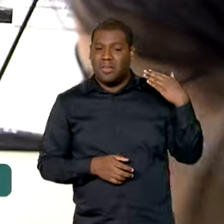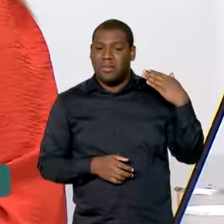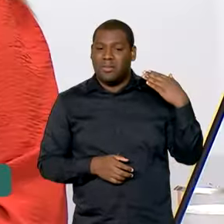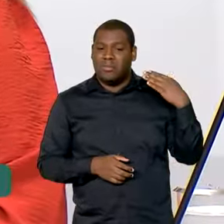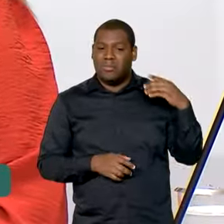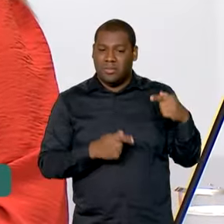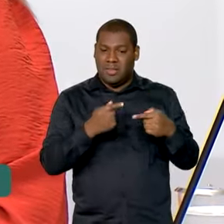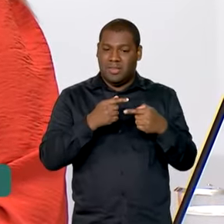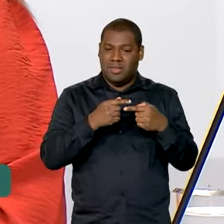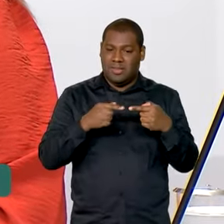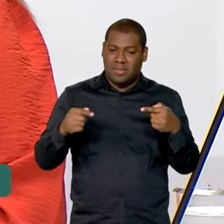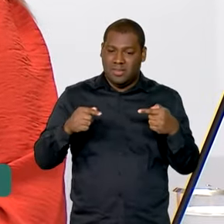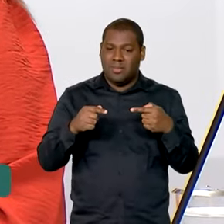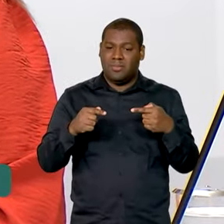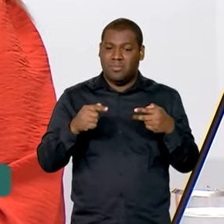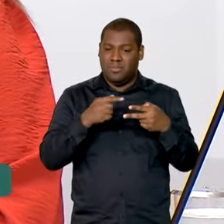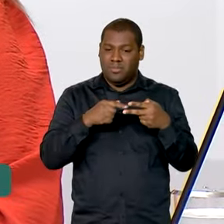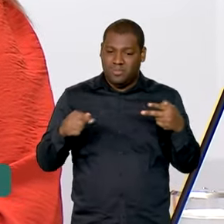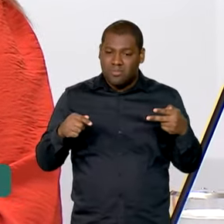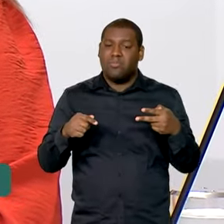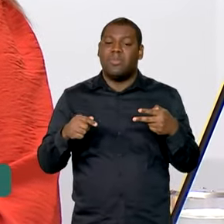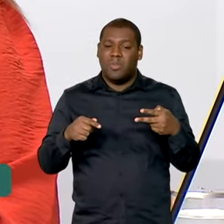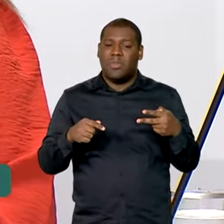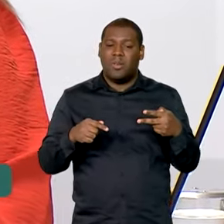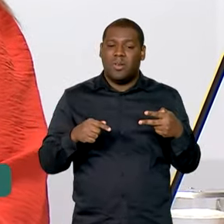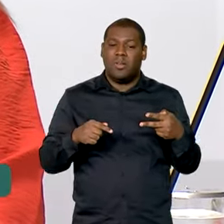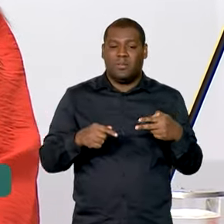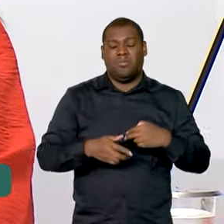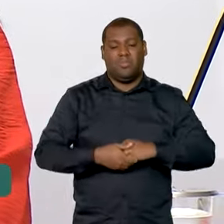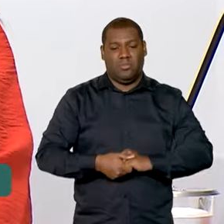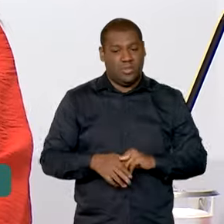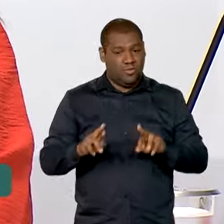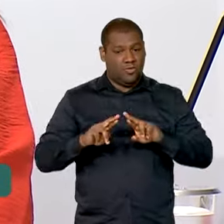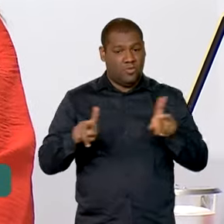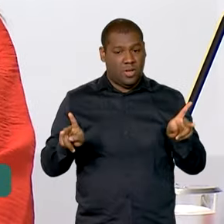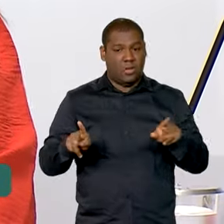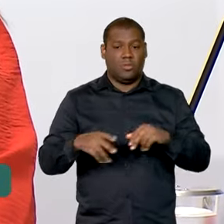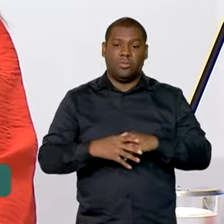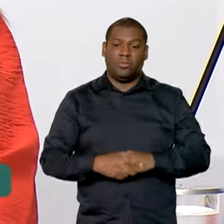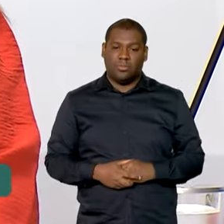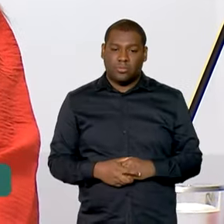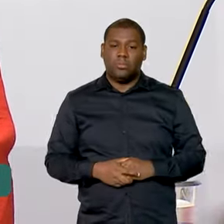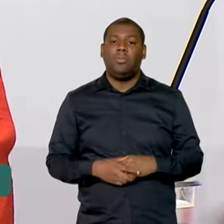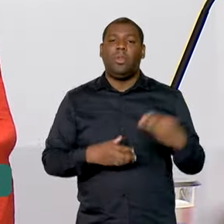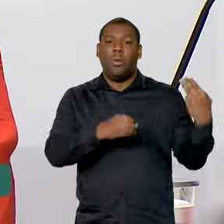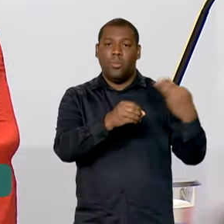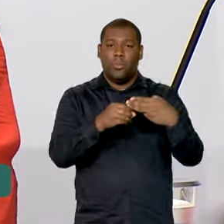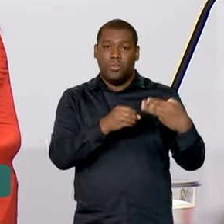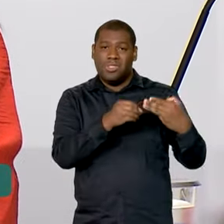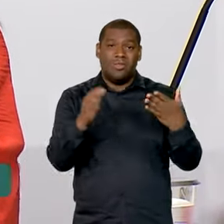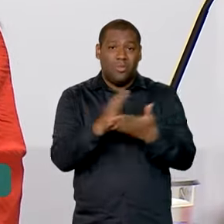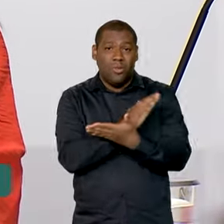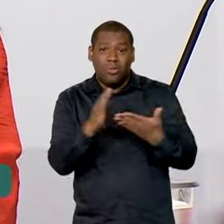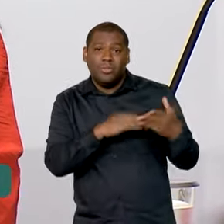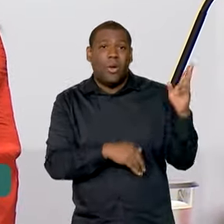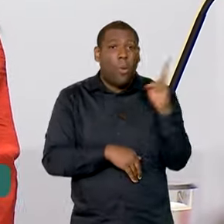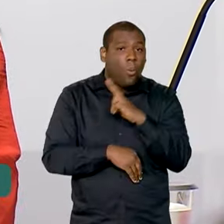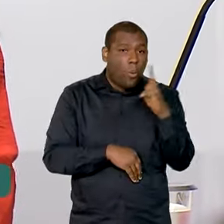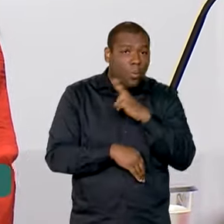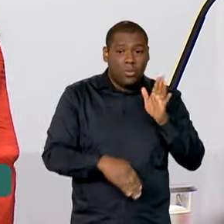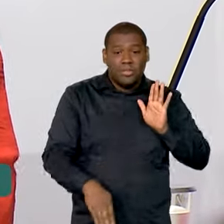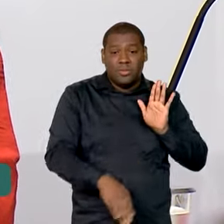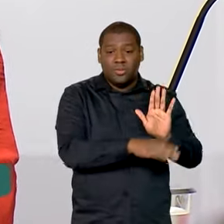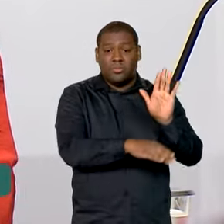14. Alguns municípios já começam a finalizar os seus decretos de emergência, Então agora a gente vai